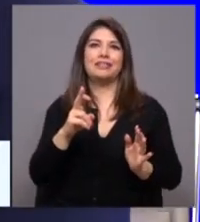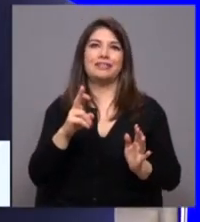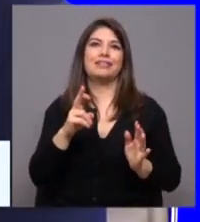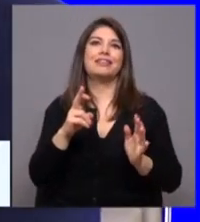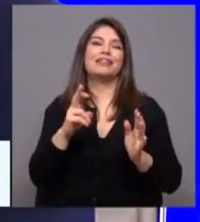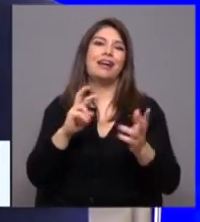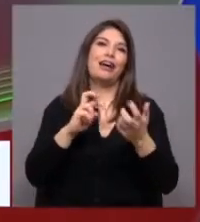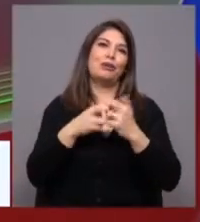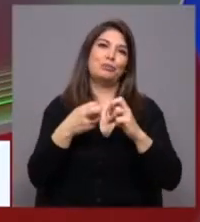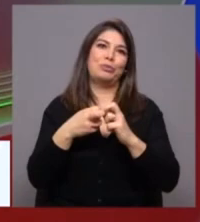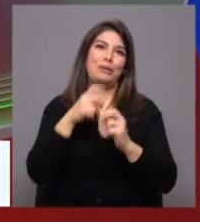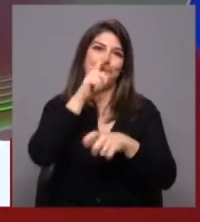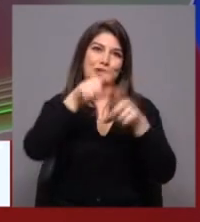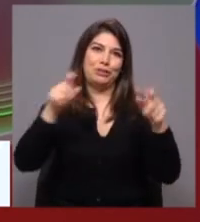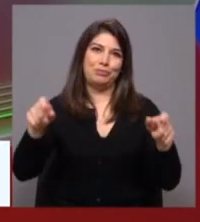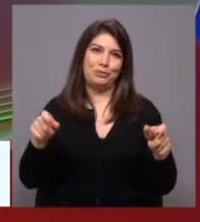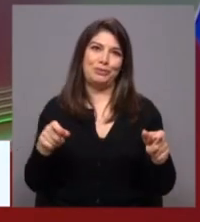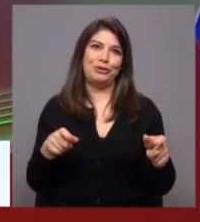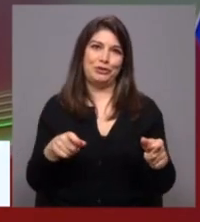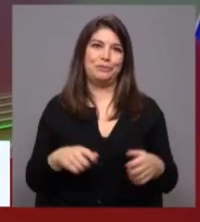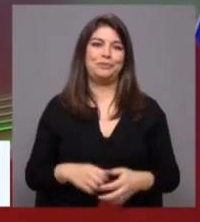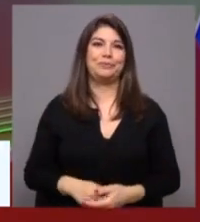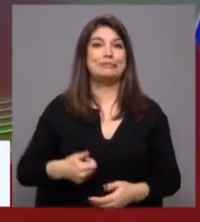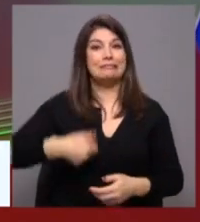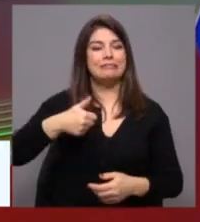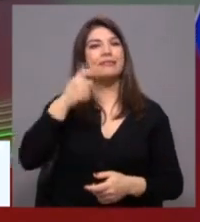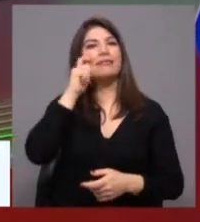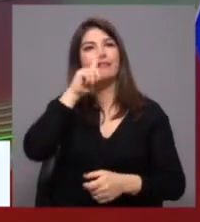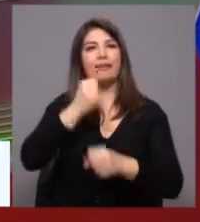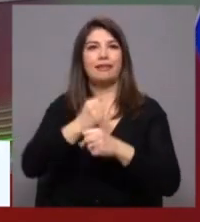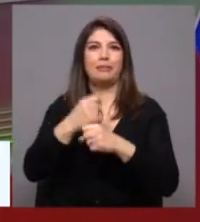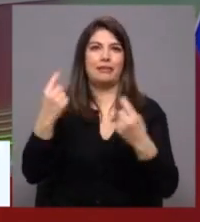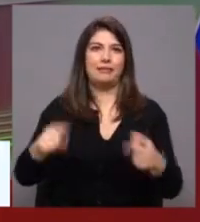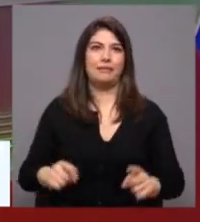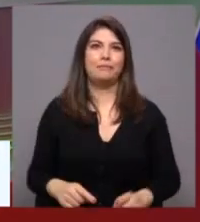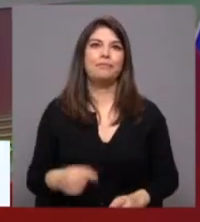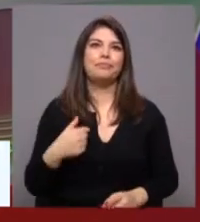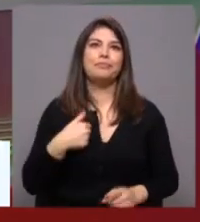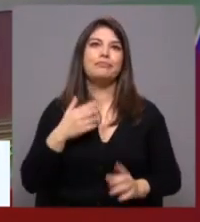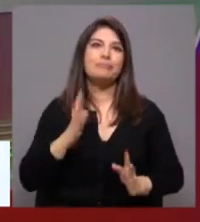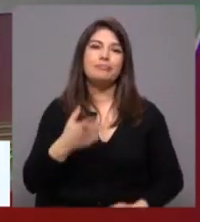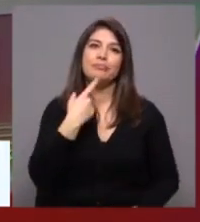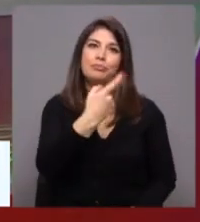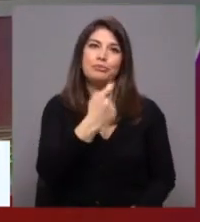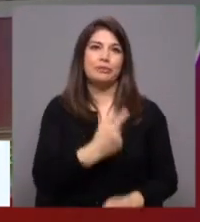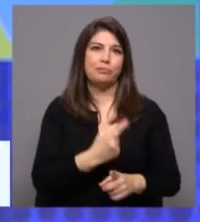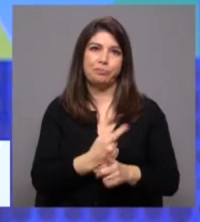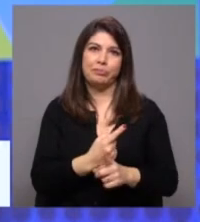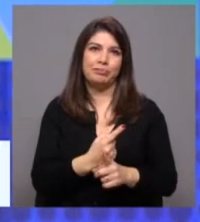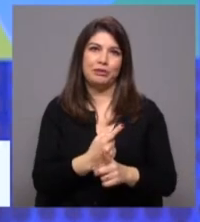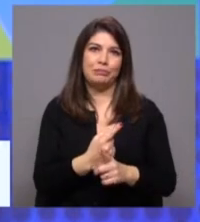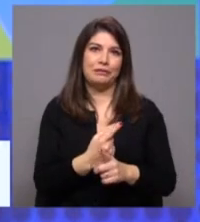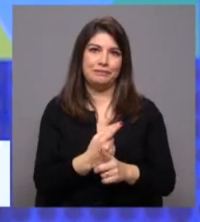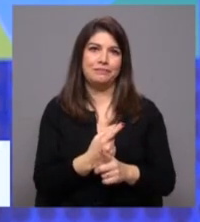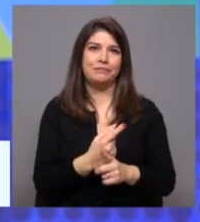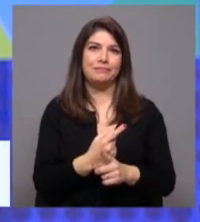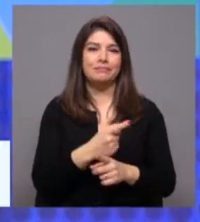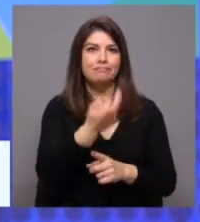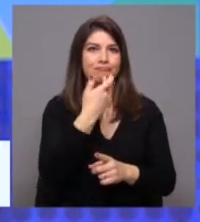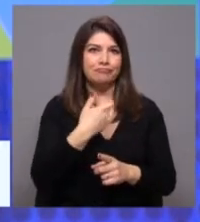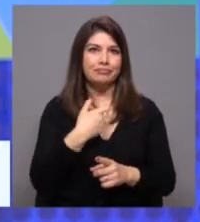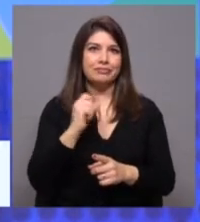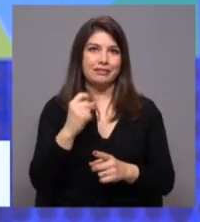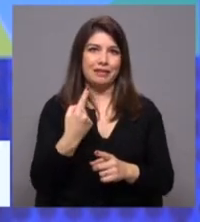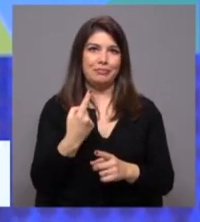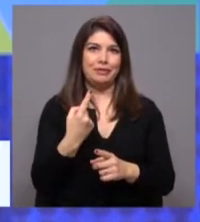de Esquerda é sempre usada para responder por quem trabalha. António Costa, tenho que lhe fazer a mesma pergunta. Responda rapidamente